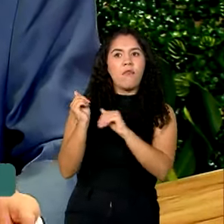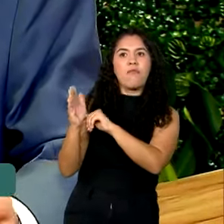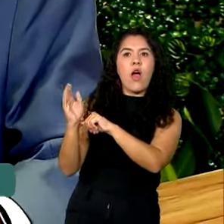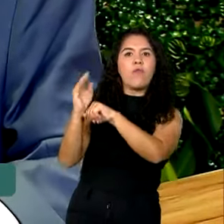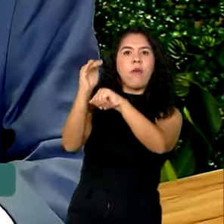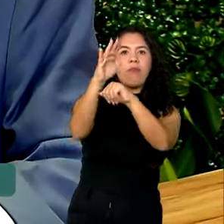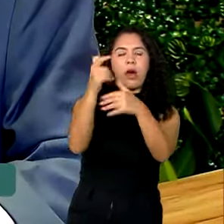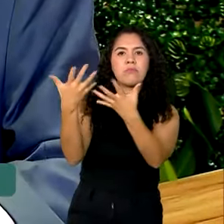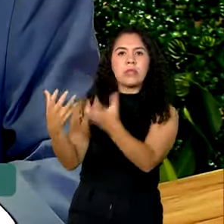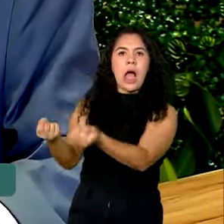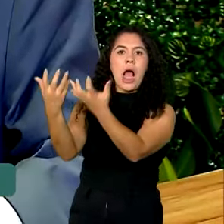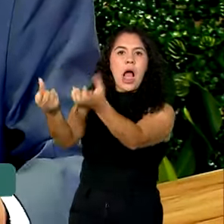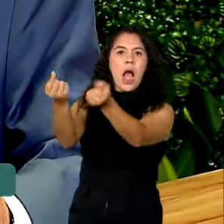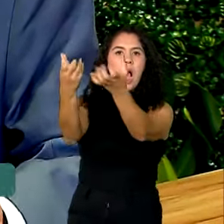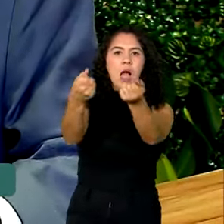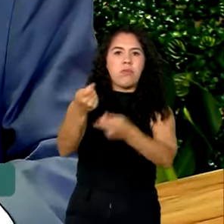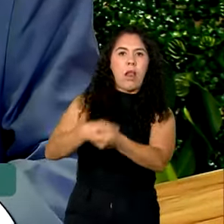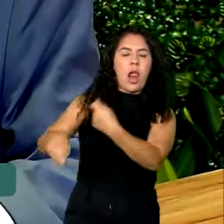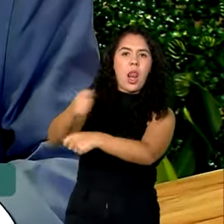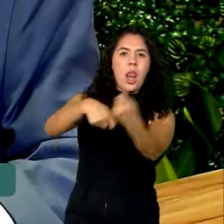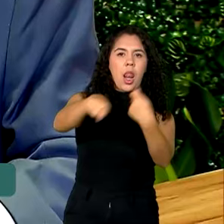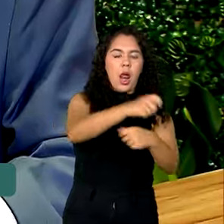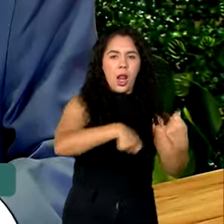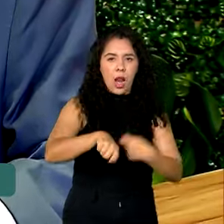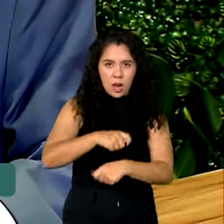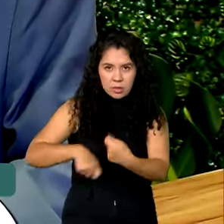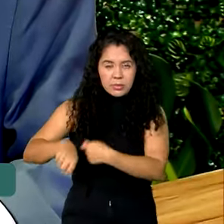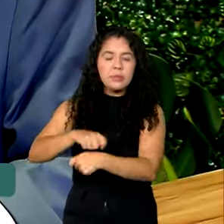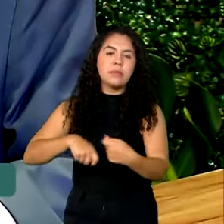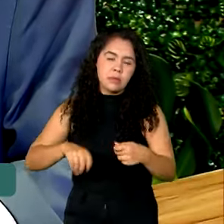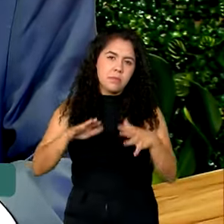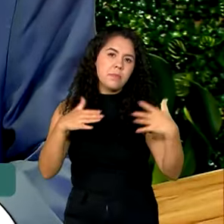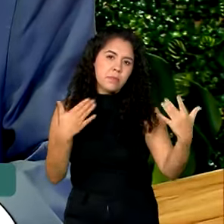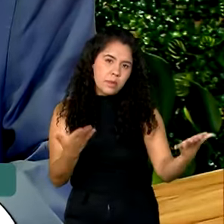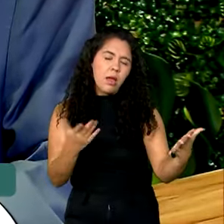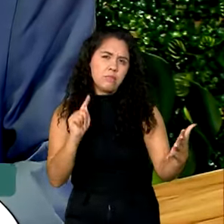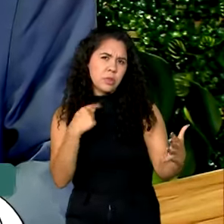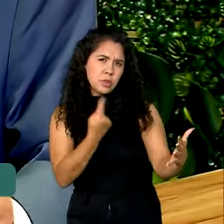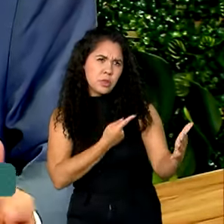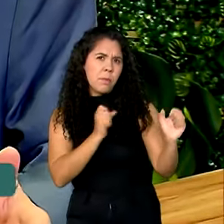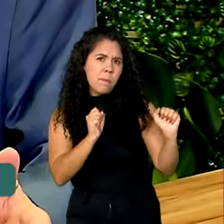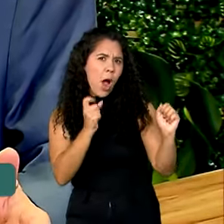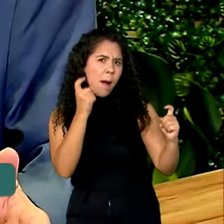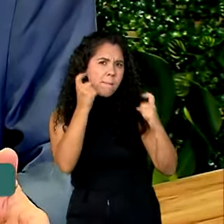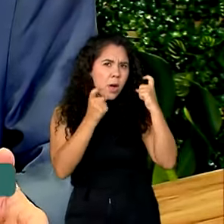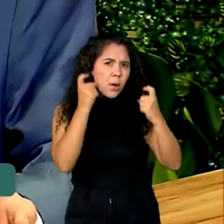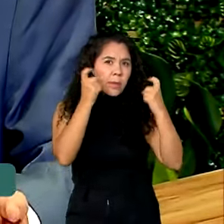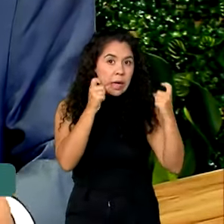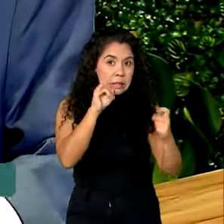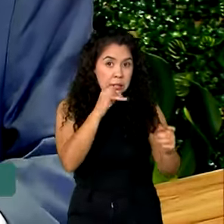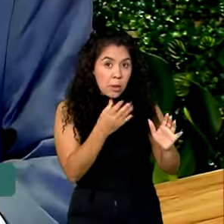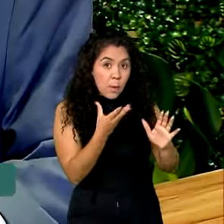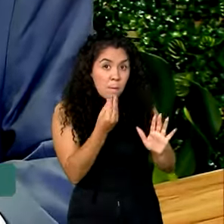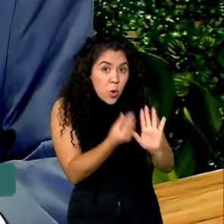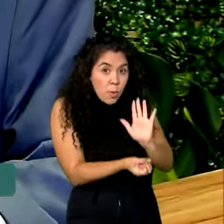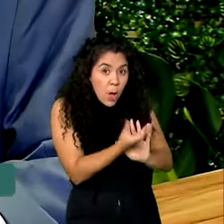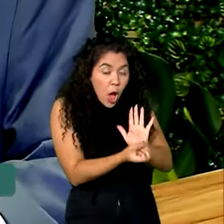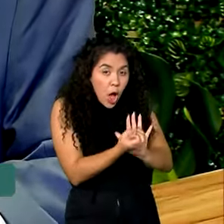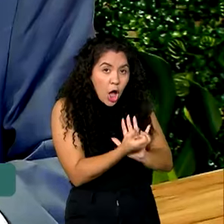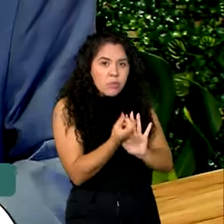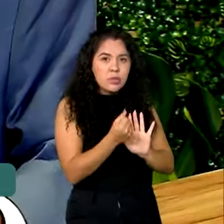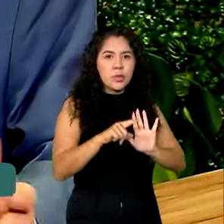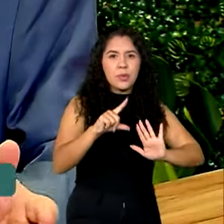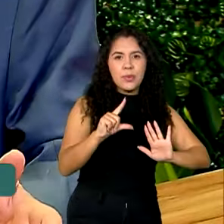a sua agressividade no mercado mundial é muito maior. Então, a gente pode até se preocupar. Se a gente produzir demais, os preços vão baixar.